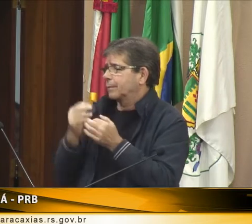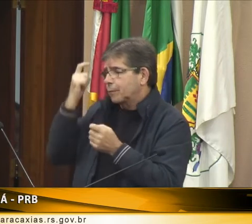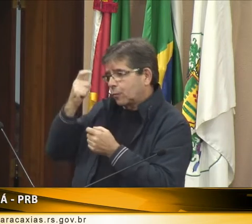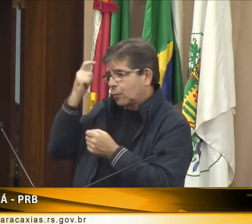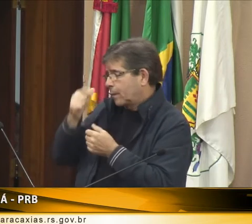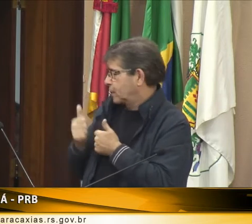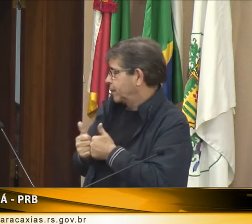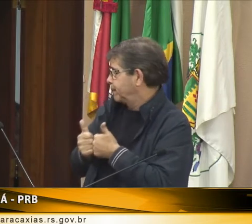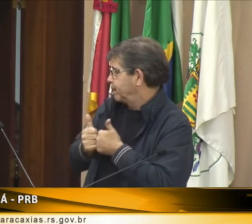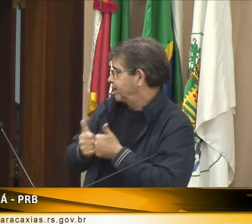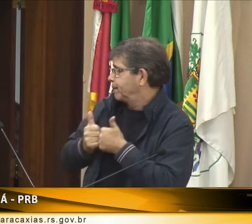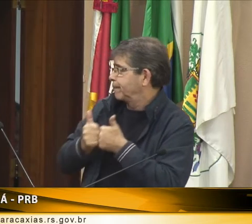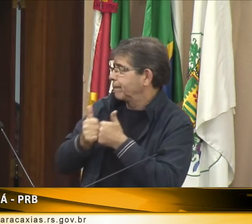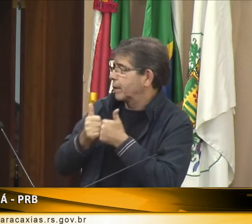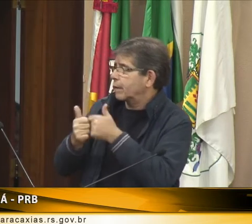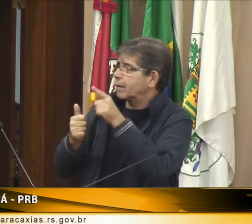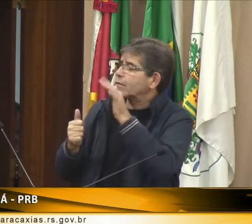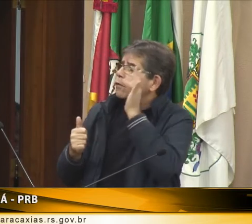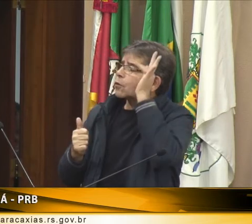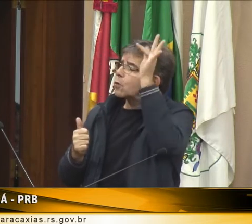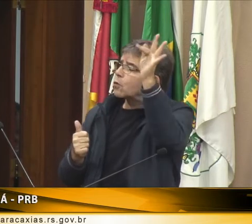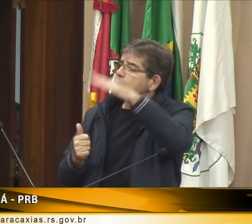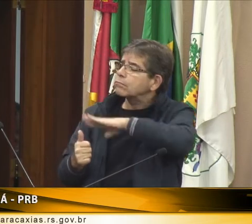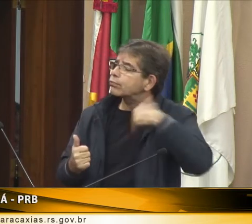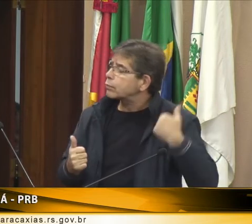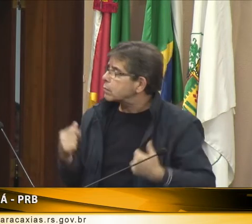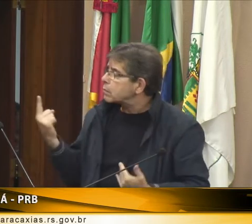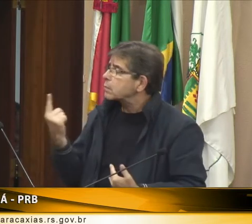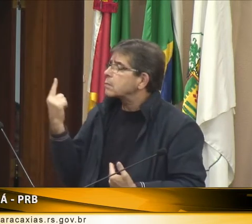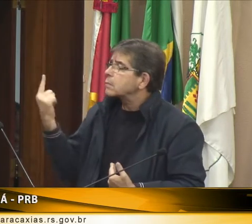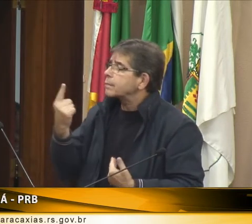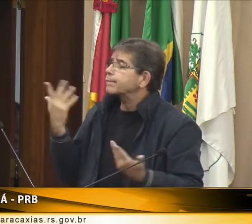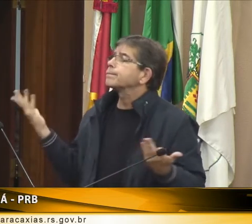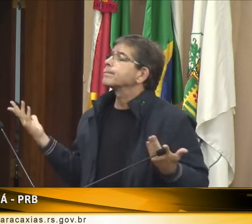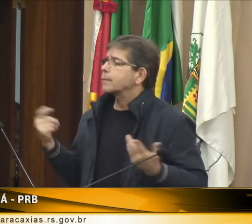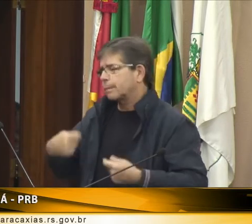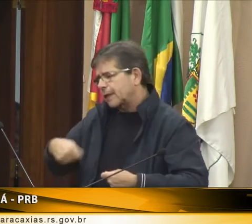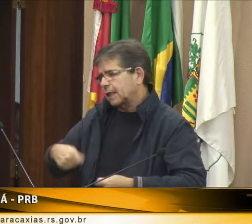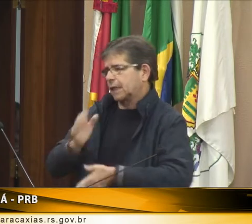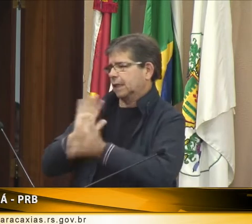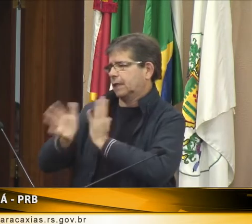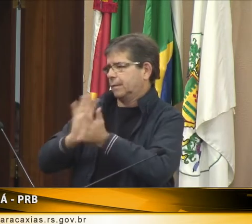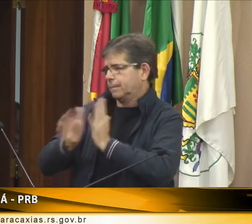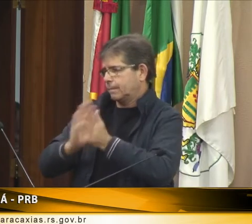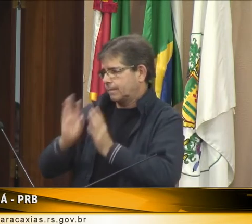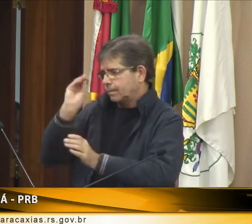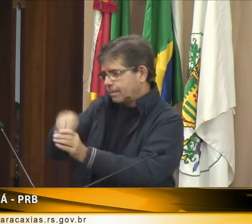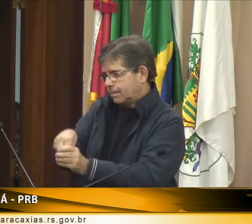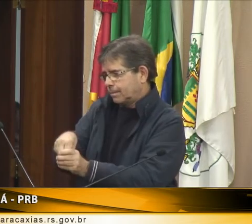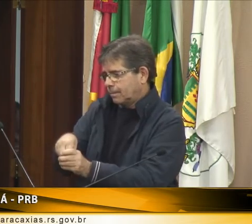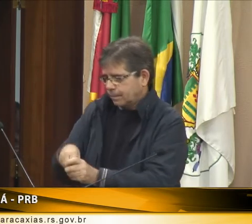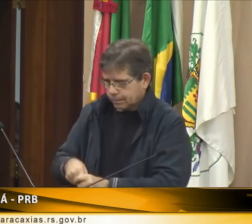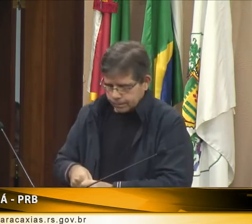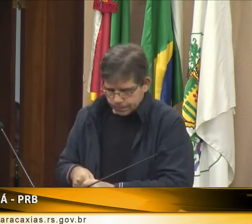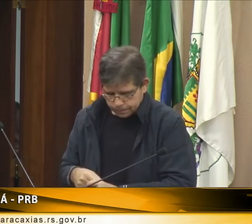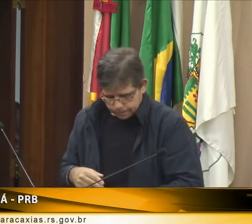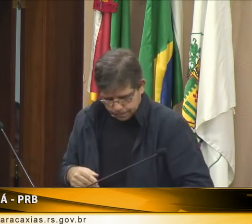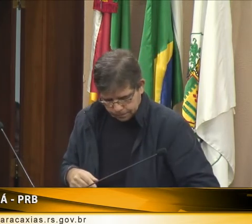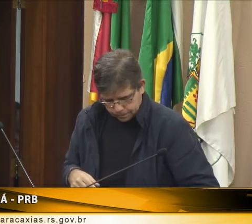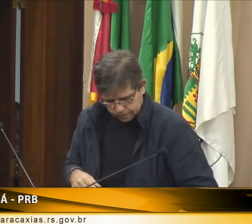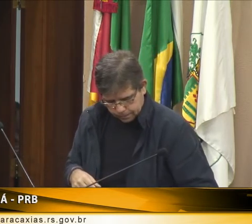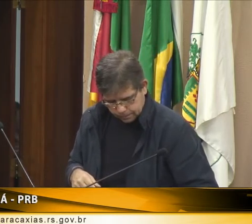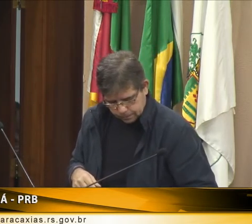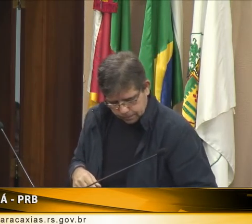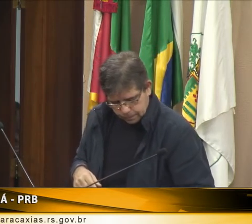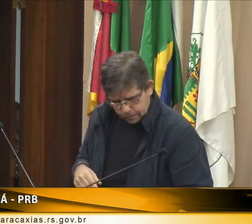Às vezes, tem que levar a família junto, tem que estar sempre acompanhado de algum familiar. E essa independência do surdo. Então, com essa divulgação,